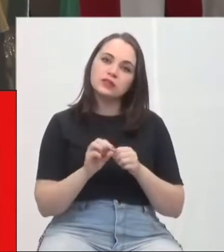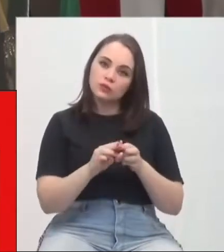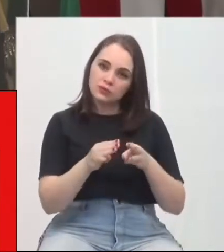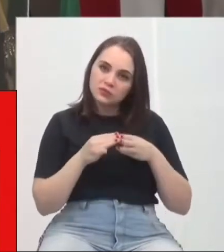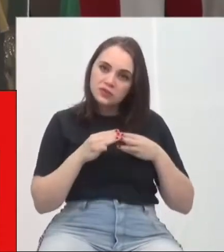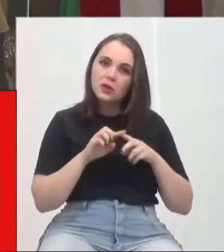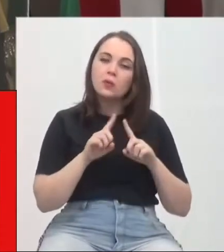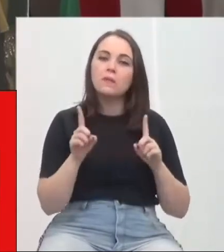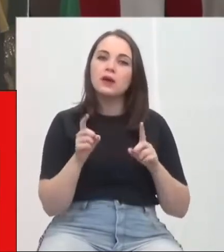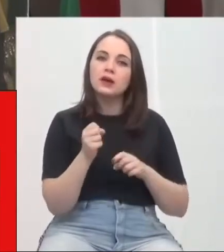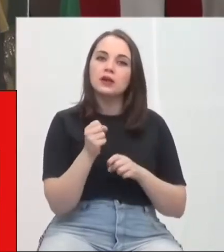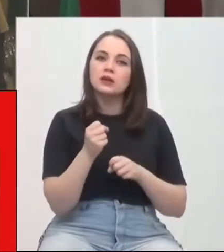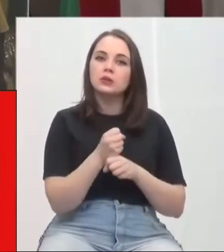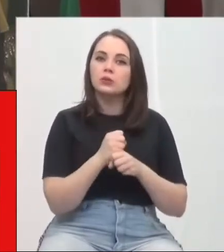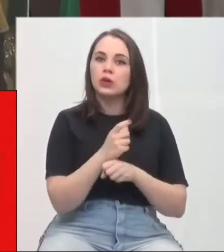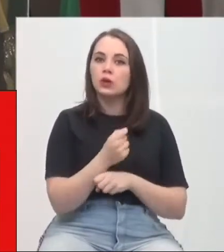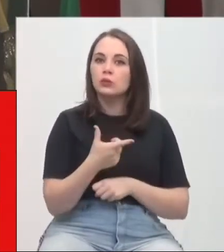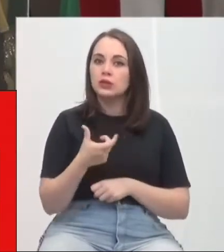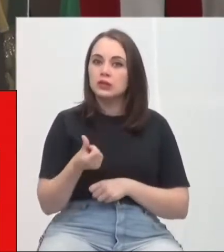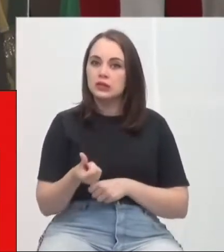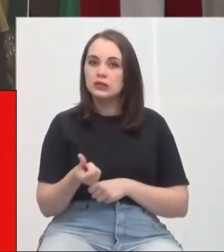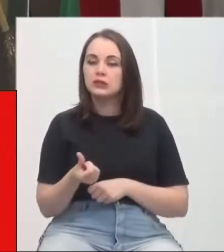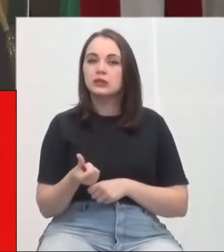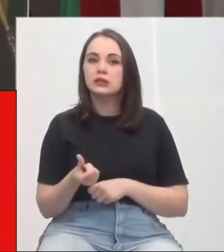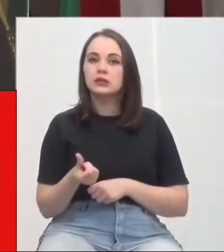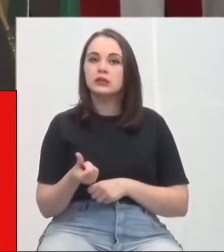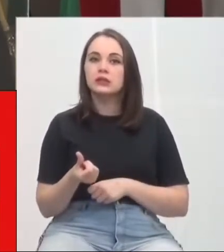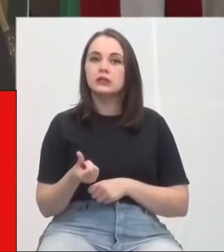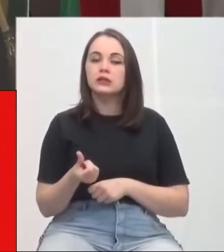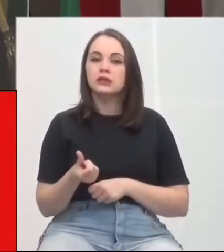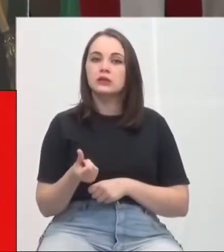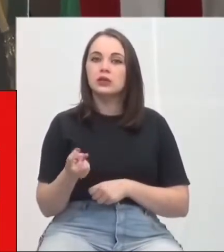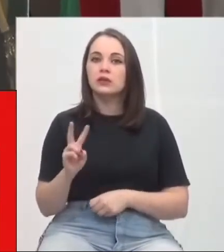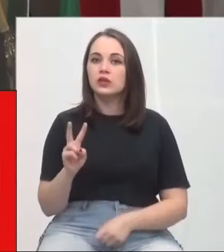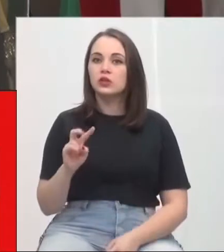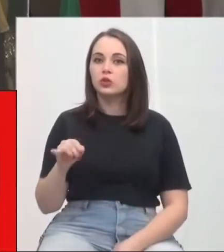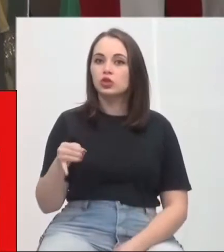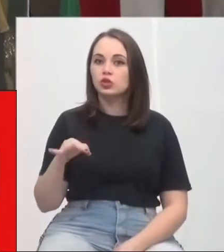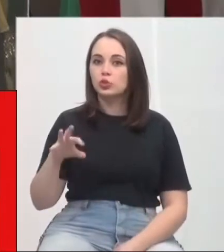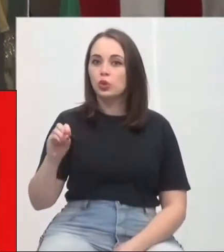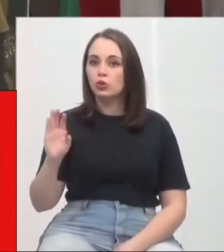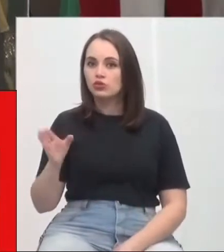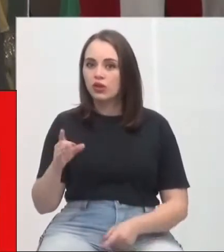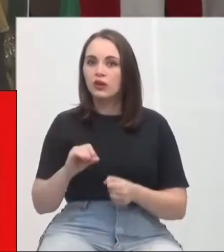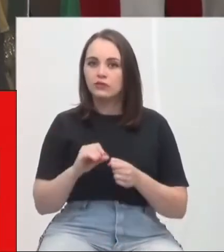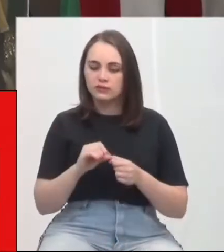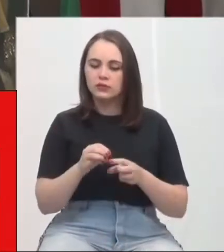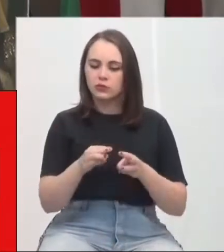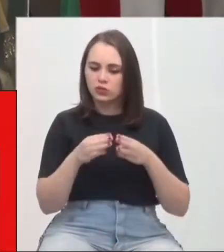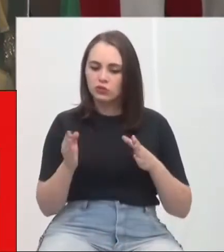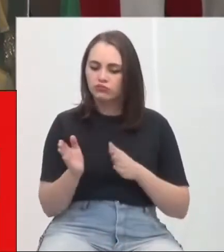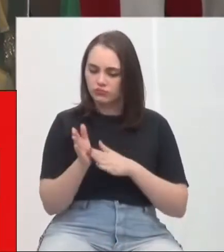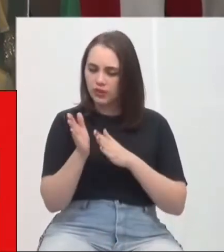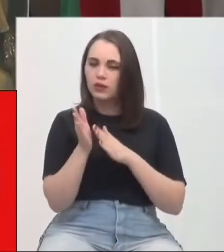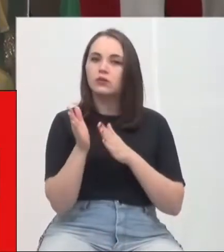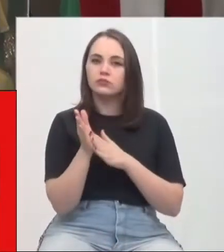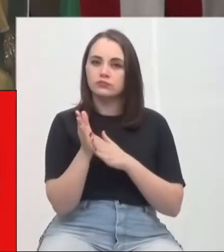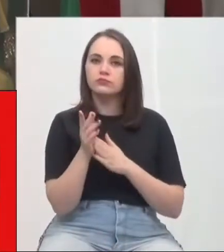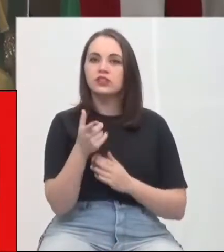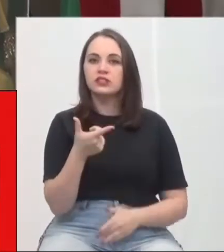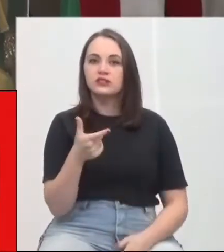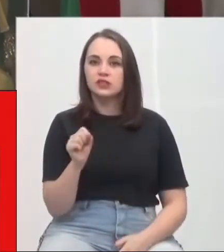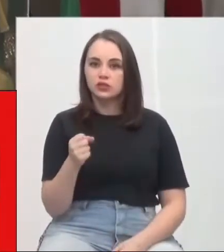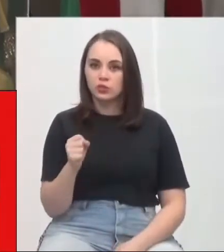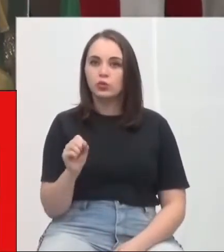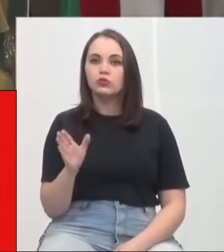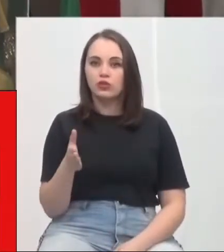entanto, no ano de 2016, o sempre vereador saudoso Júlio Colombo já se encarregou dessa moção, a moção 28